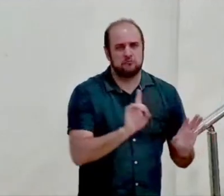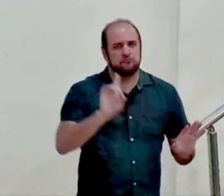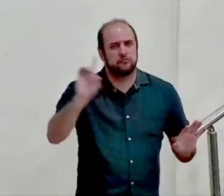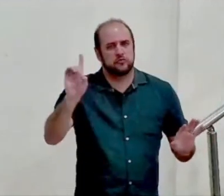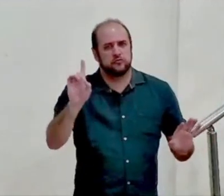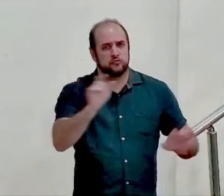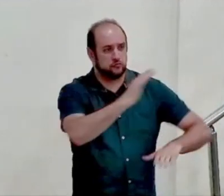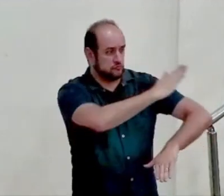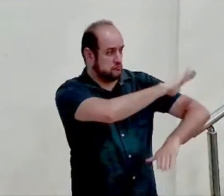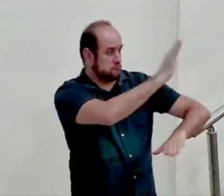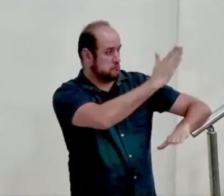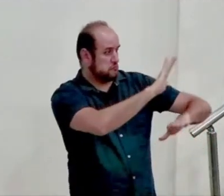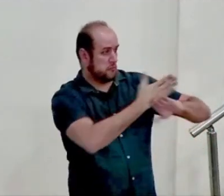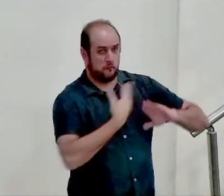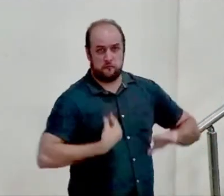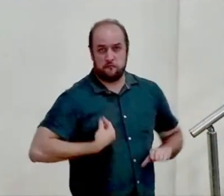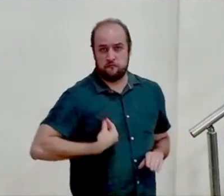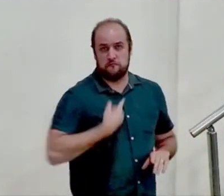santo monte?